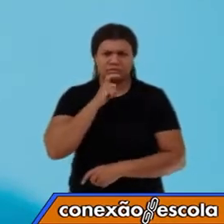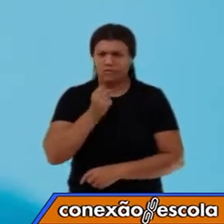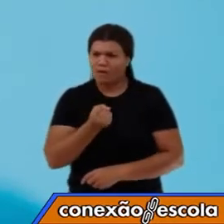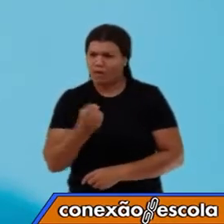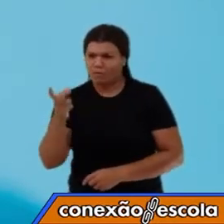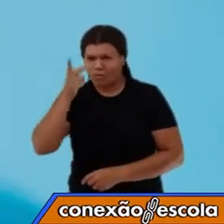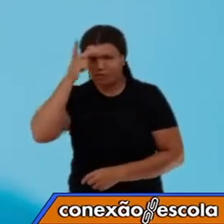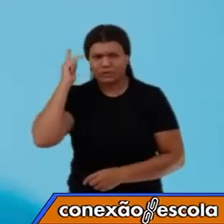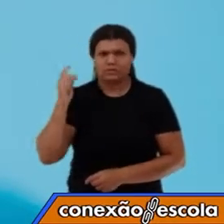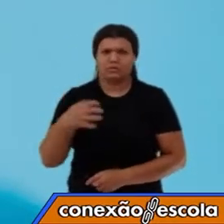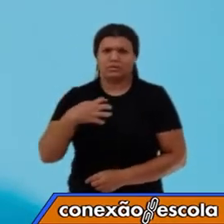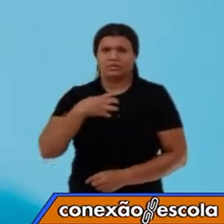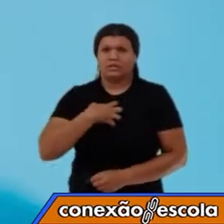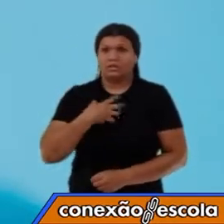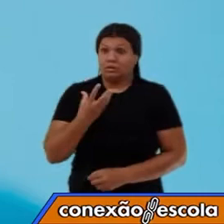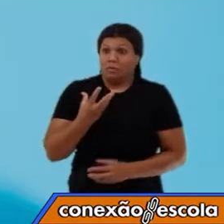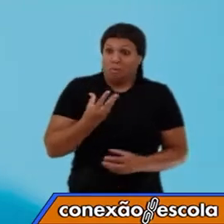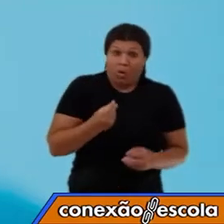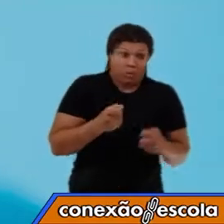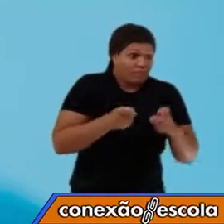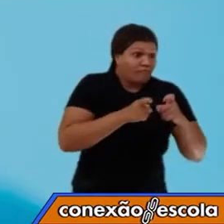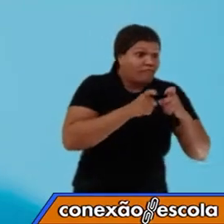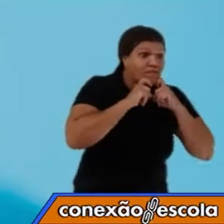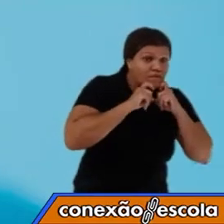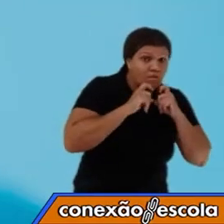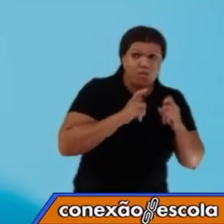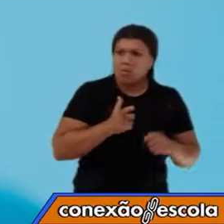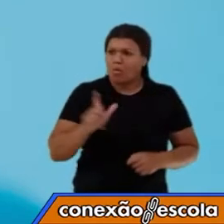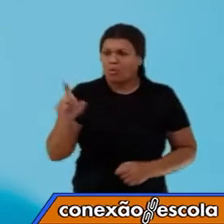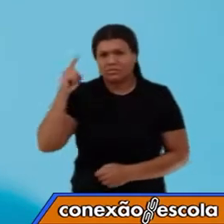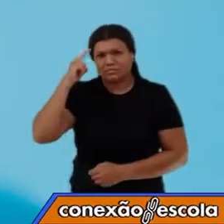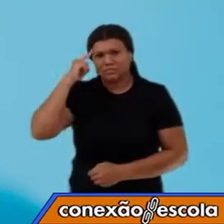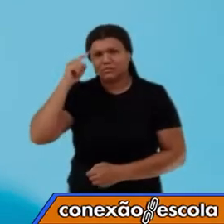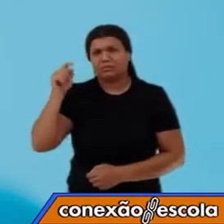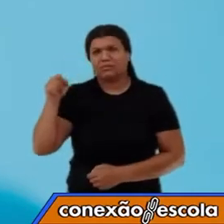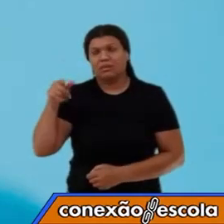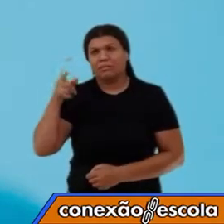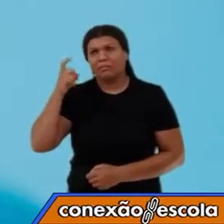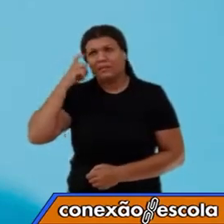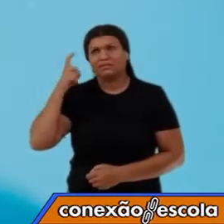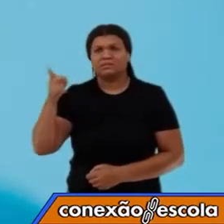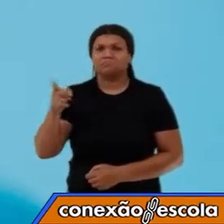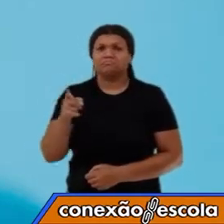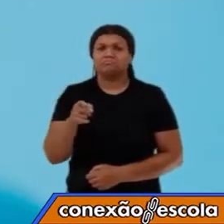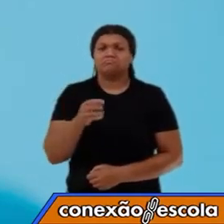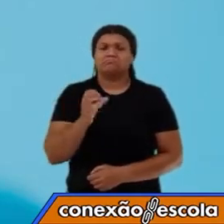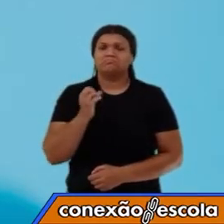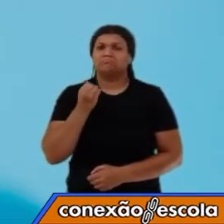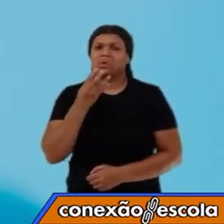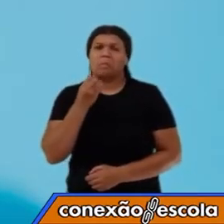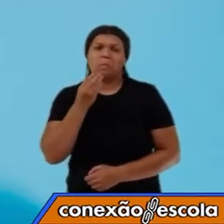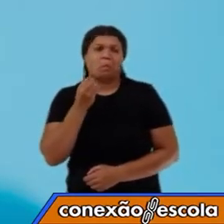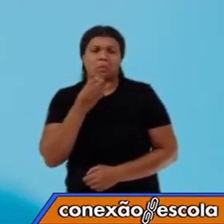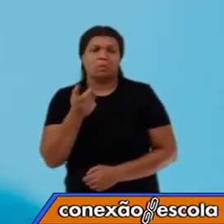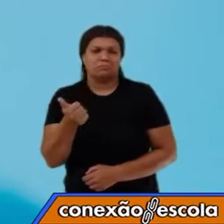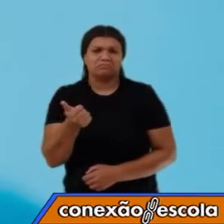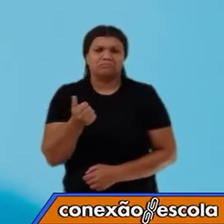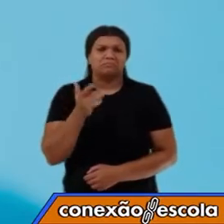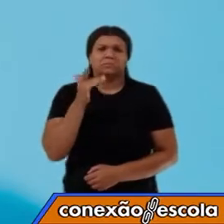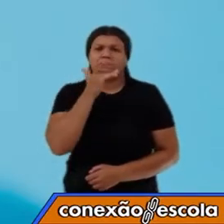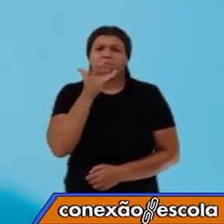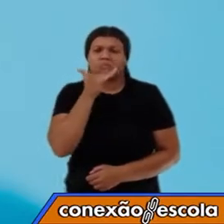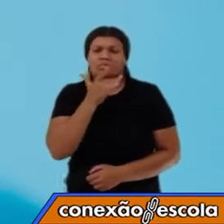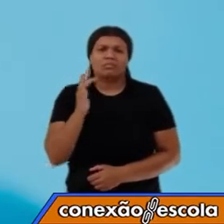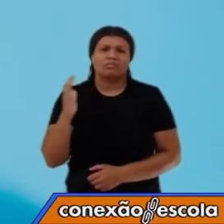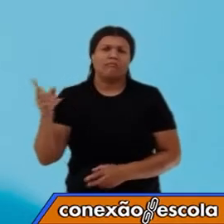pessoas vão sentir muito frio, outras pessoas vão acreditar que a temperatura está simplesmente agradável. O que